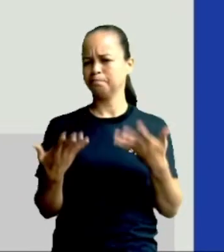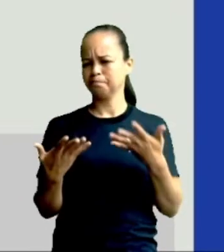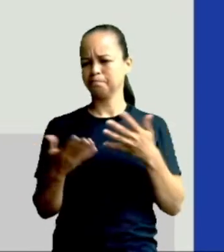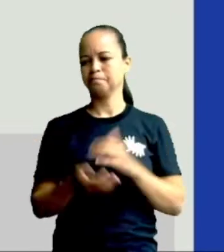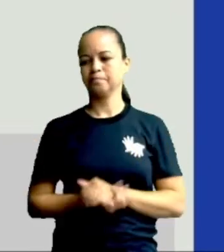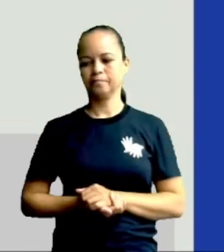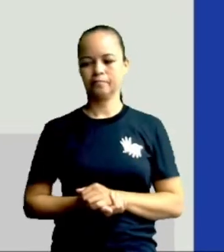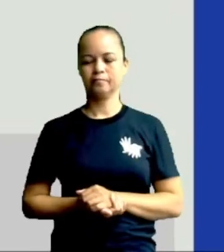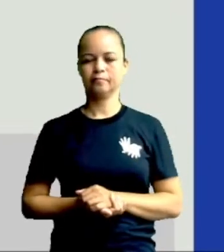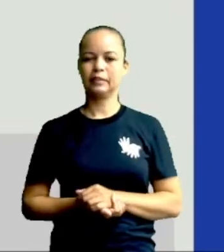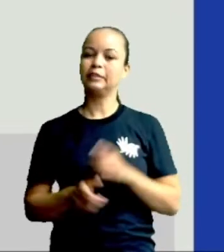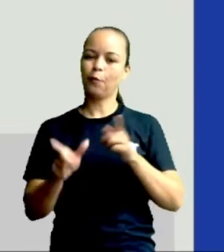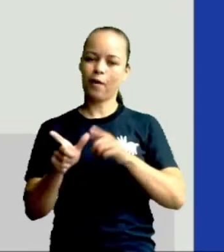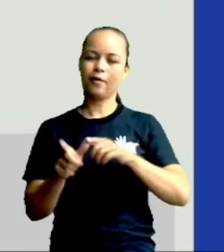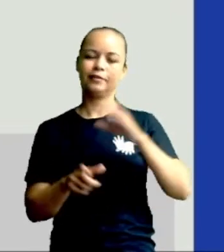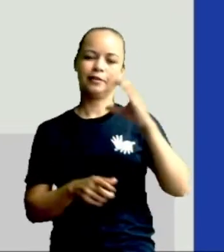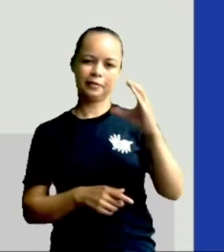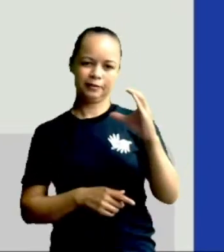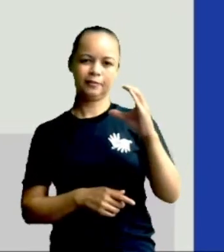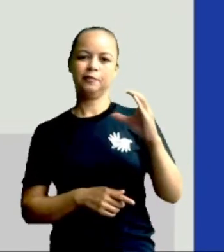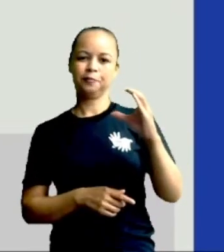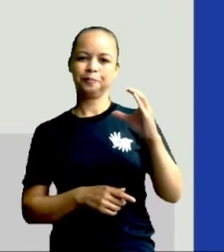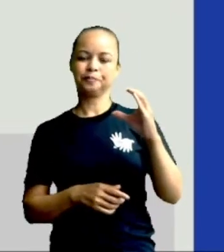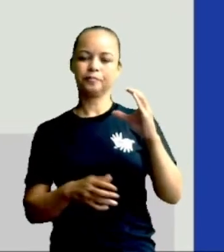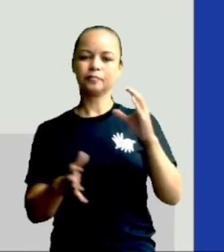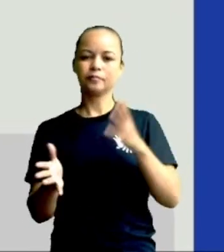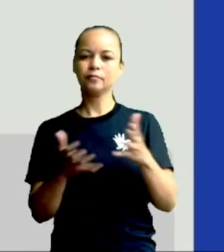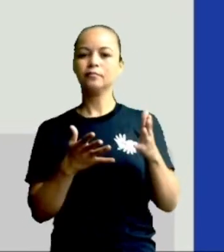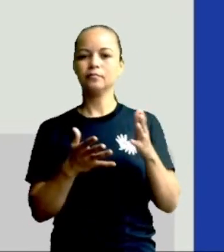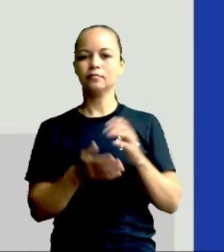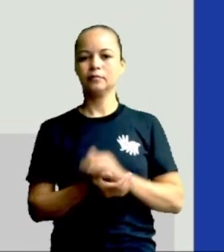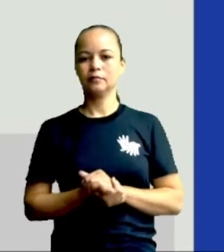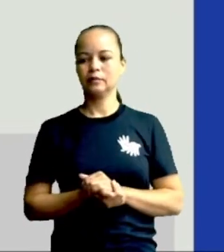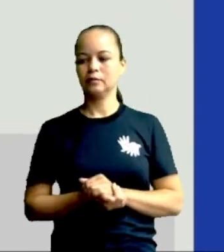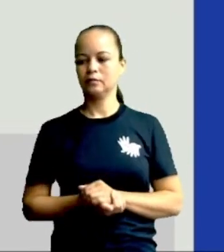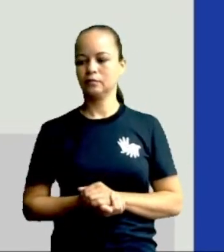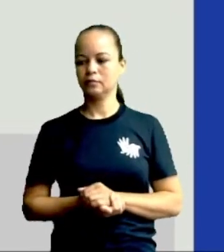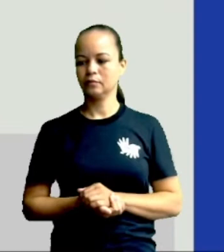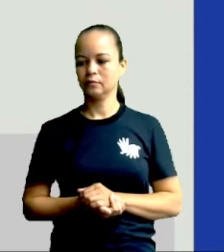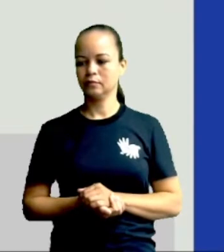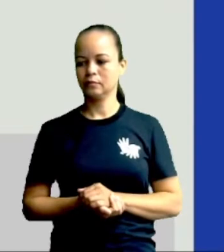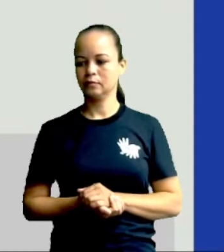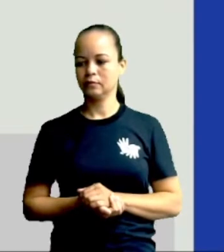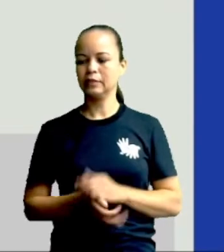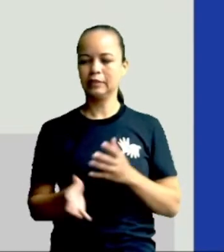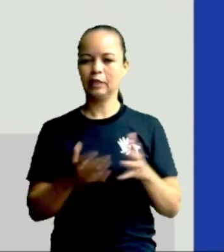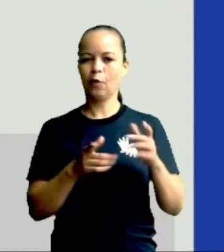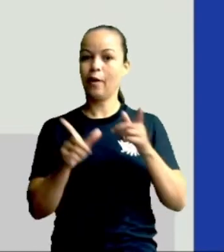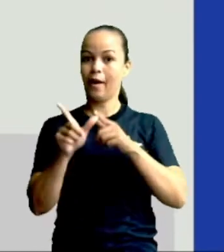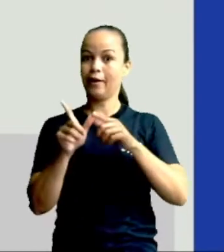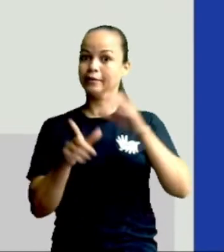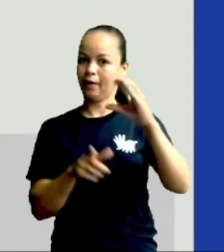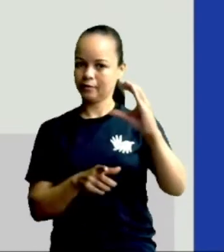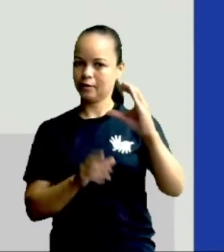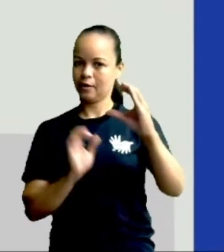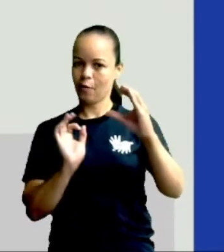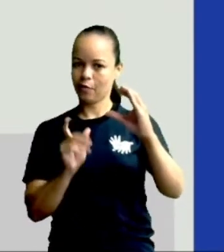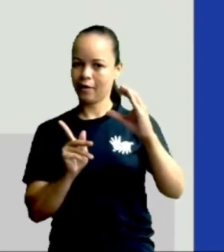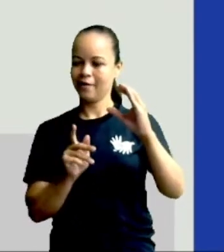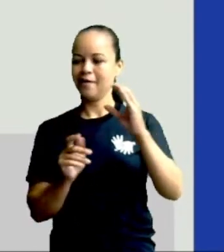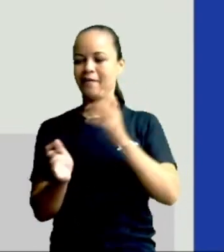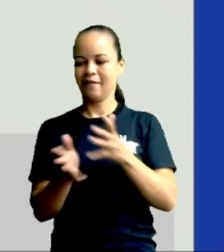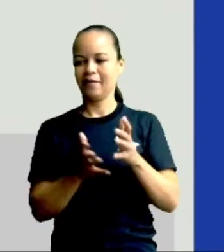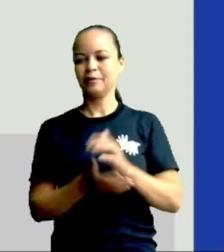Muito bem, letra C. Ela é, é, letra C. Ficou meio, né, tronchinho X, mas deixa pra lá. Oh,